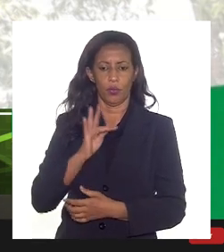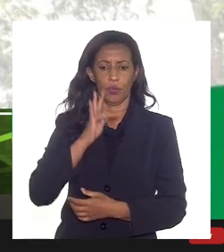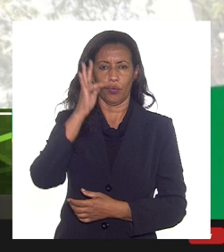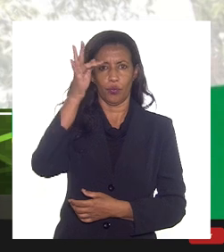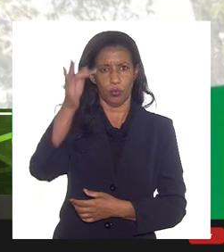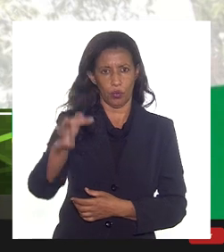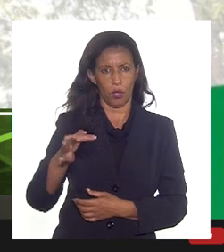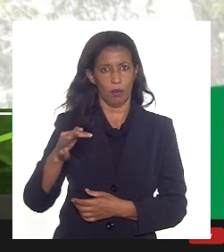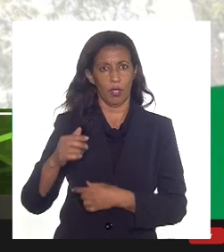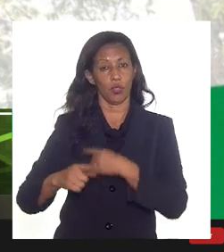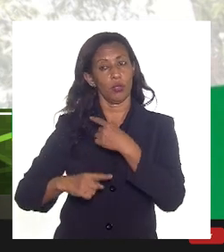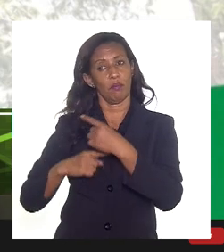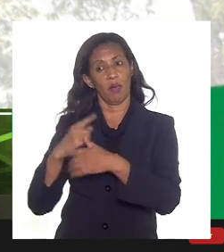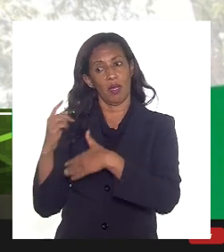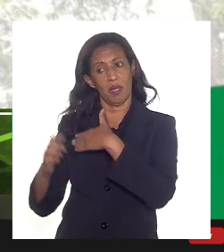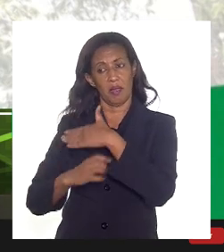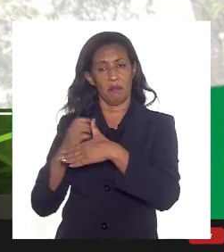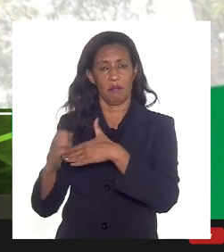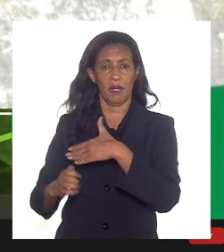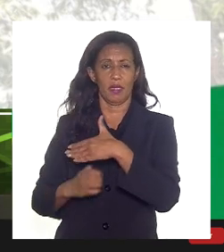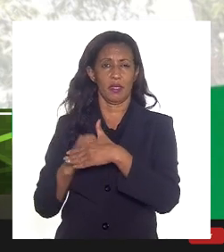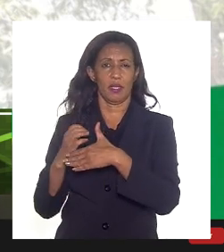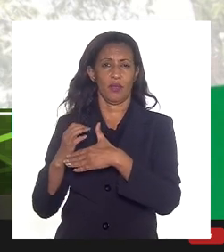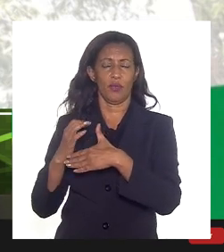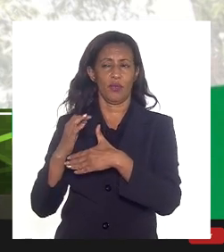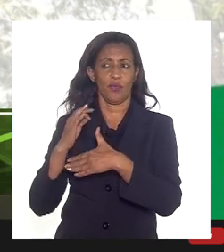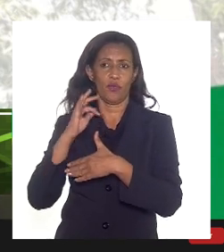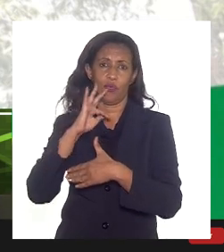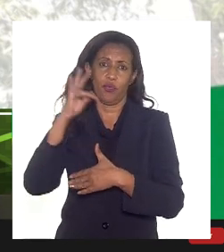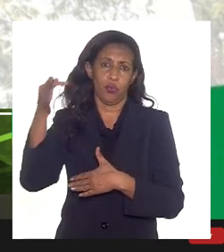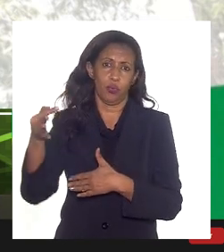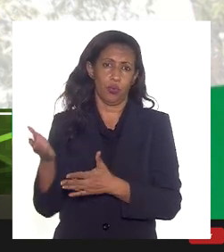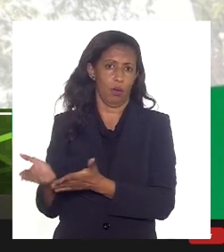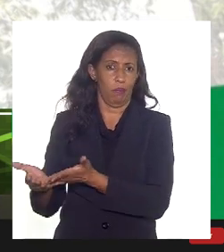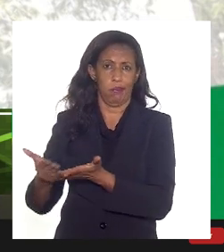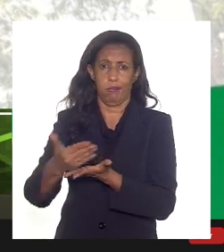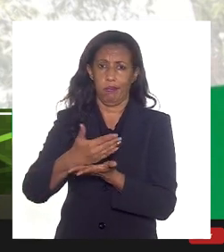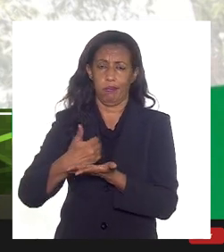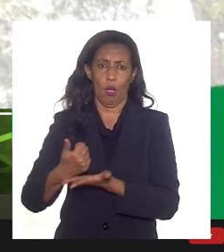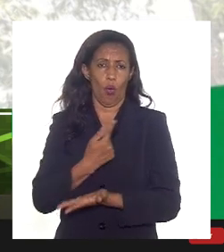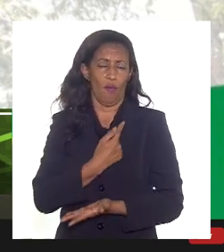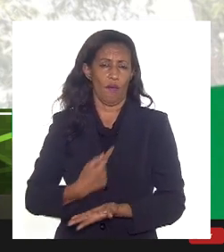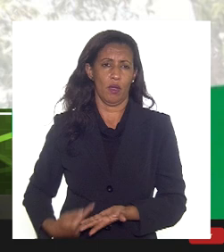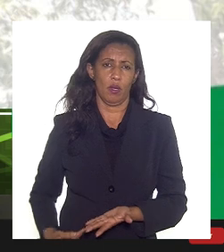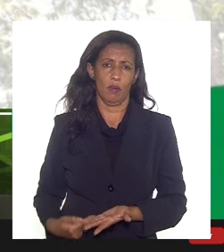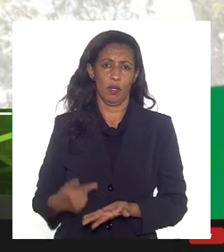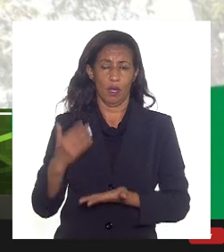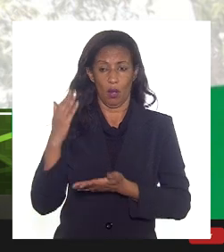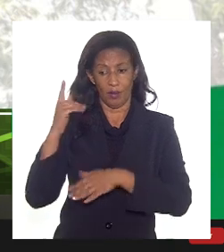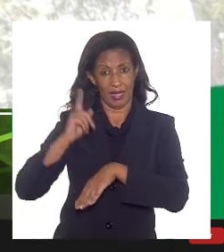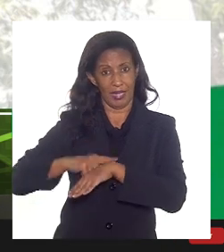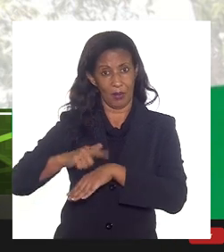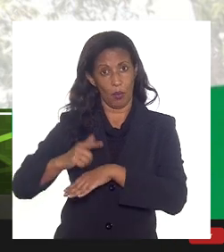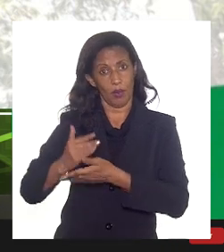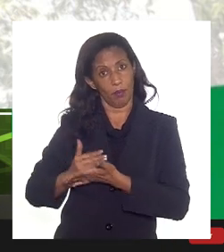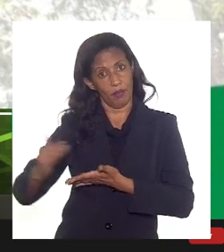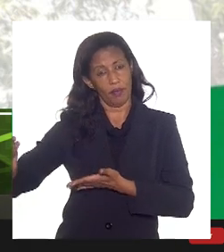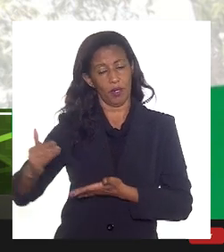para o próximo adquiriente e ele fará então os recolhimentos das participações governamentais devidas a partir daquele momento